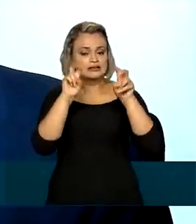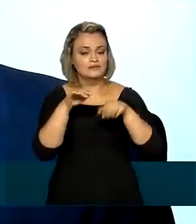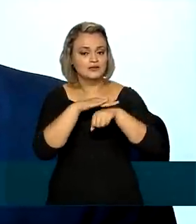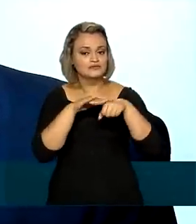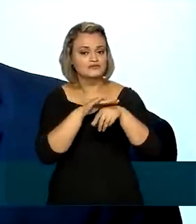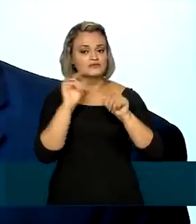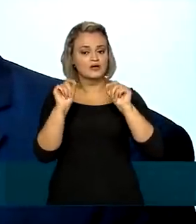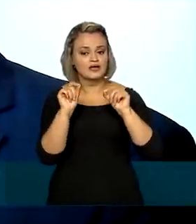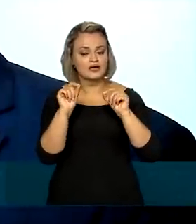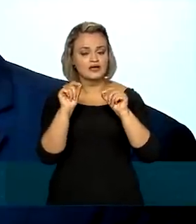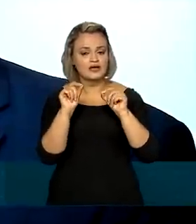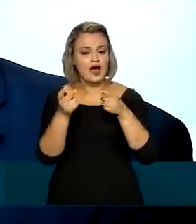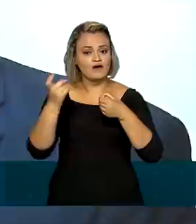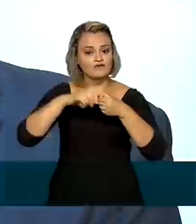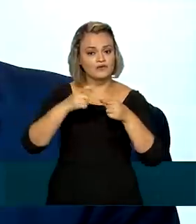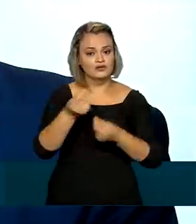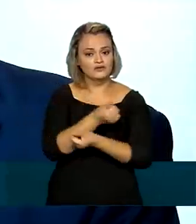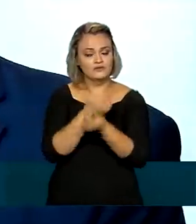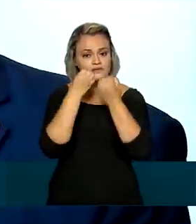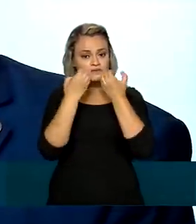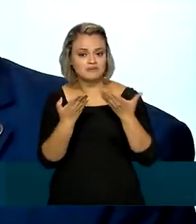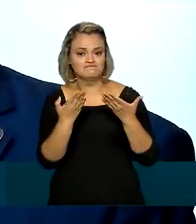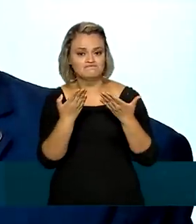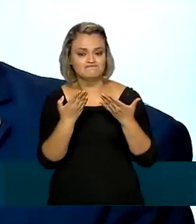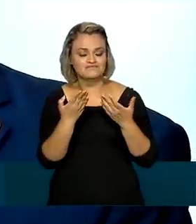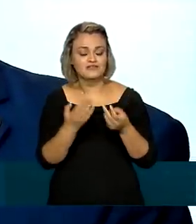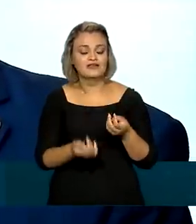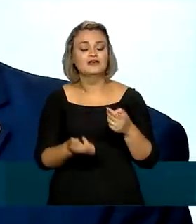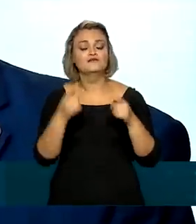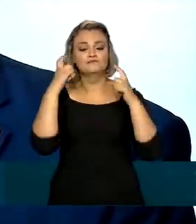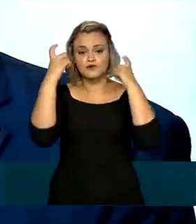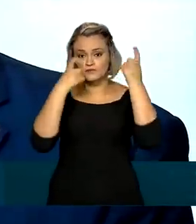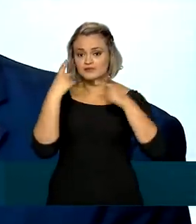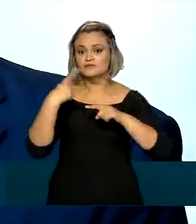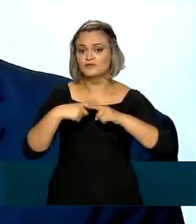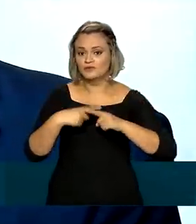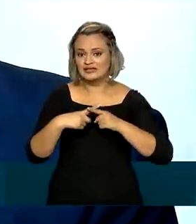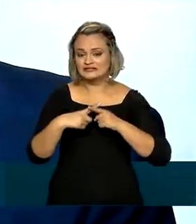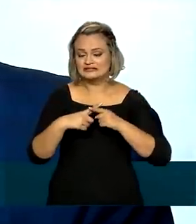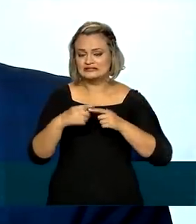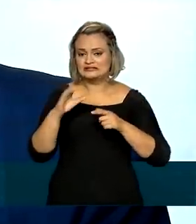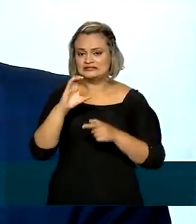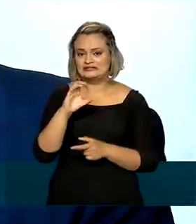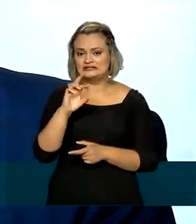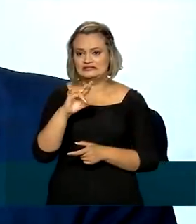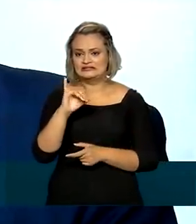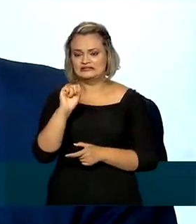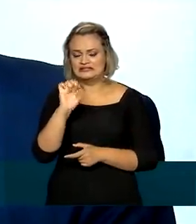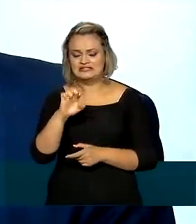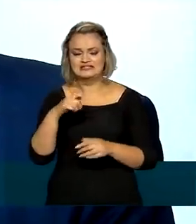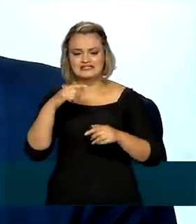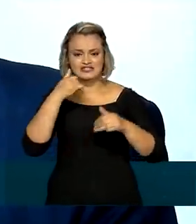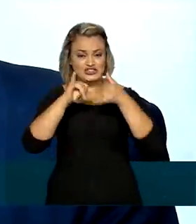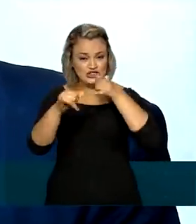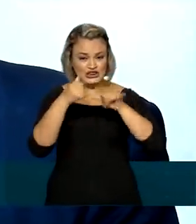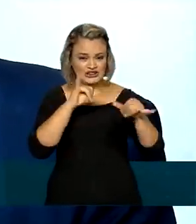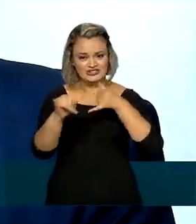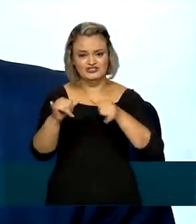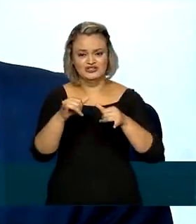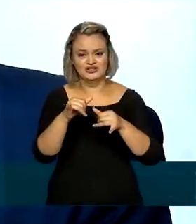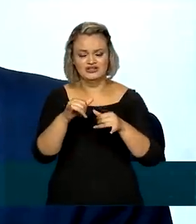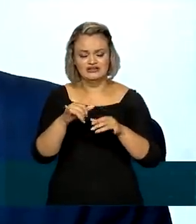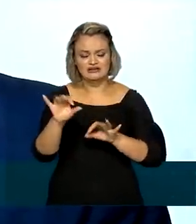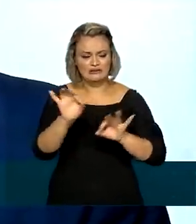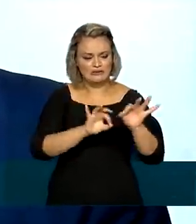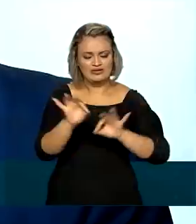com a recuperação econômica. Estão preocupados também porque a crise da energia, por um lado, a desorganização